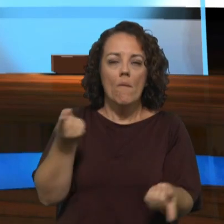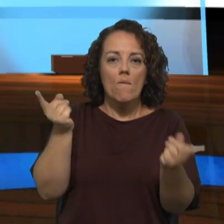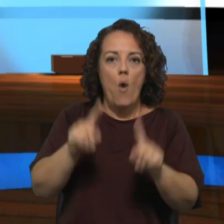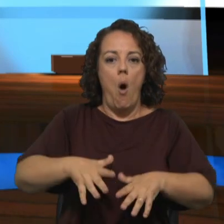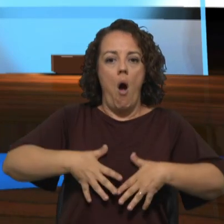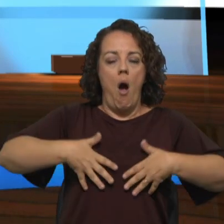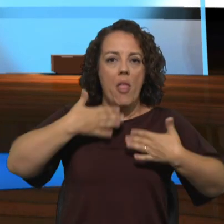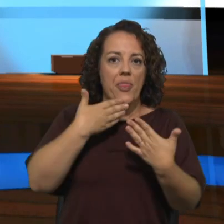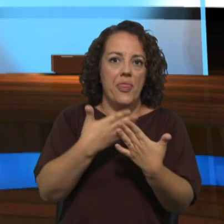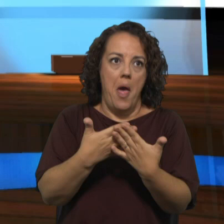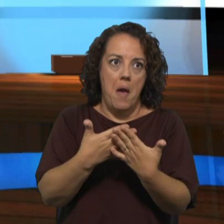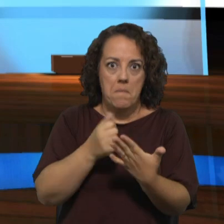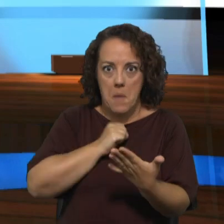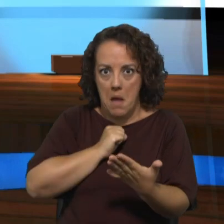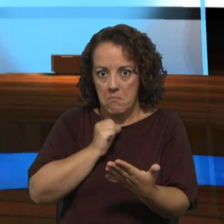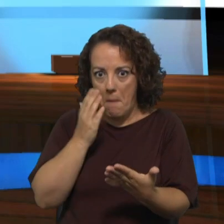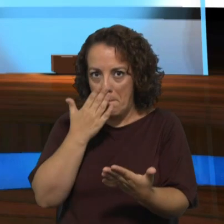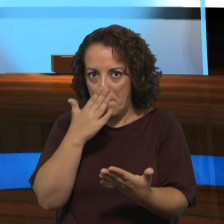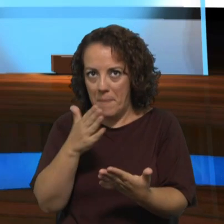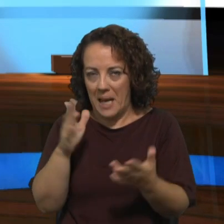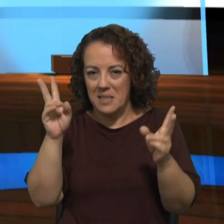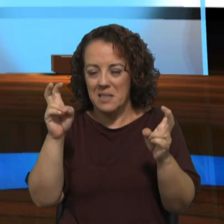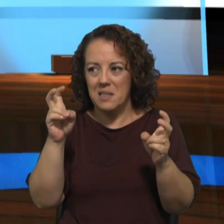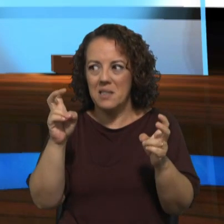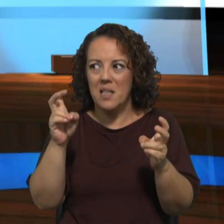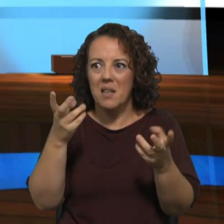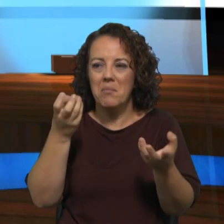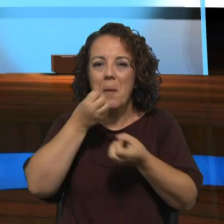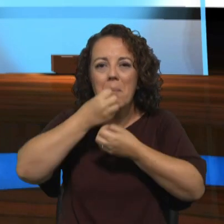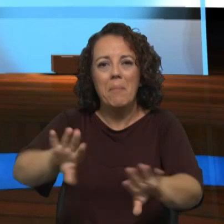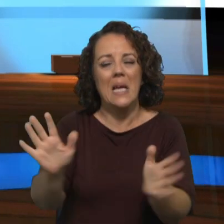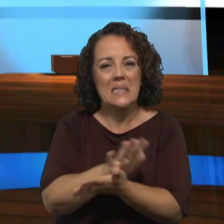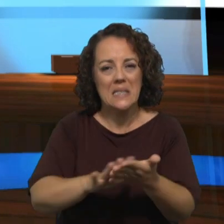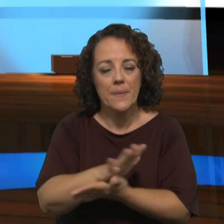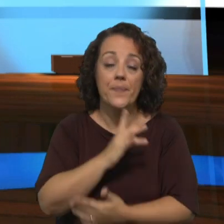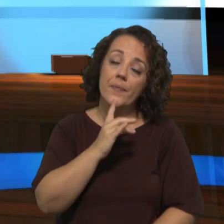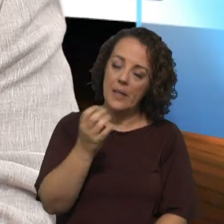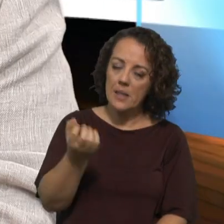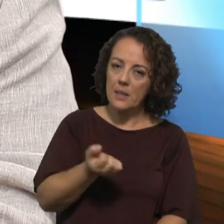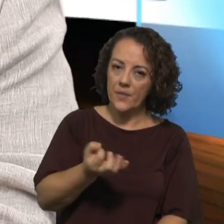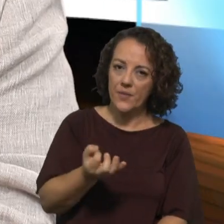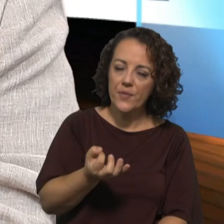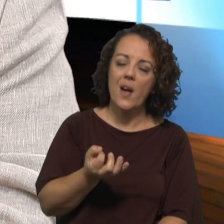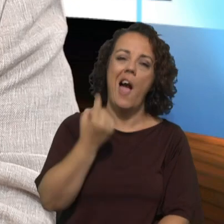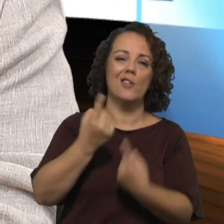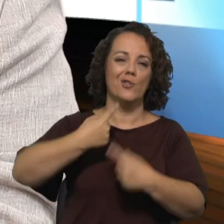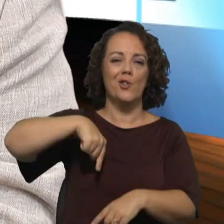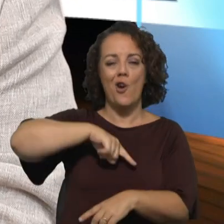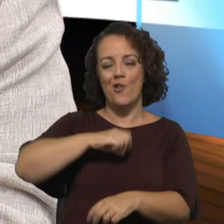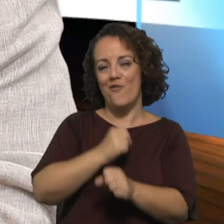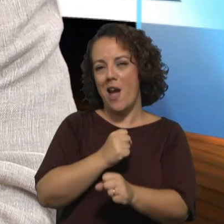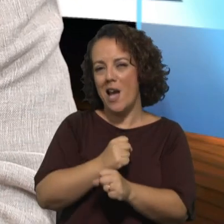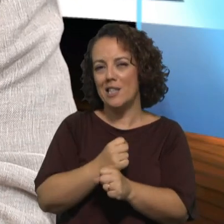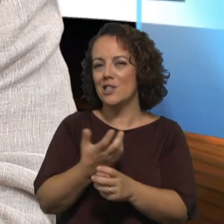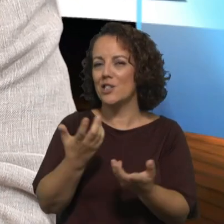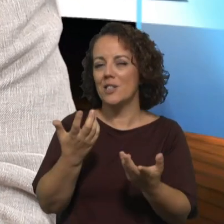que me parece pobre que se perca não é? Sim, há uma questão fundamental que nós fazemos muitas vezes promulhante